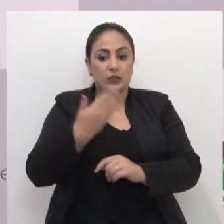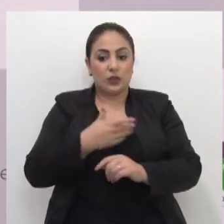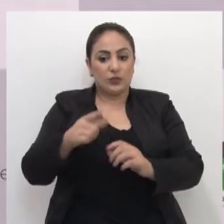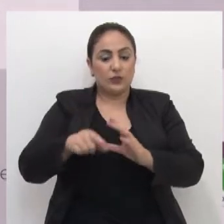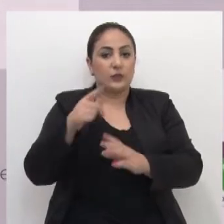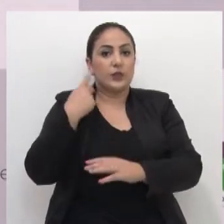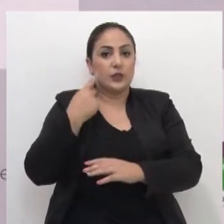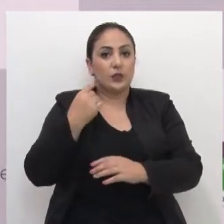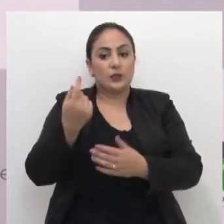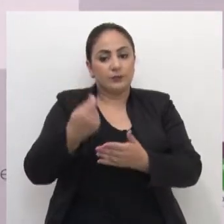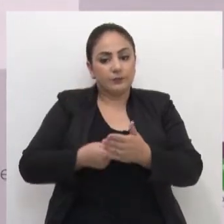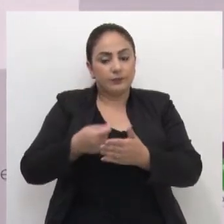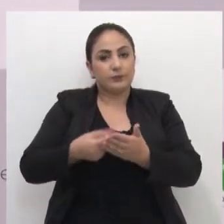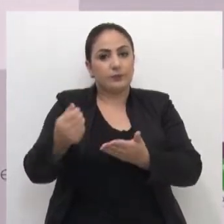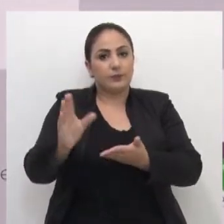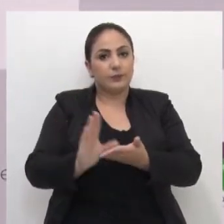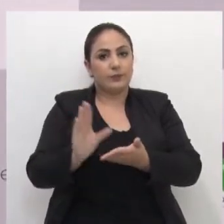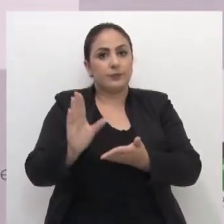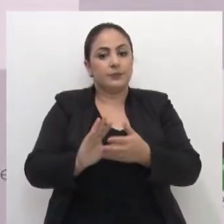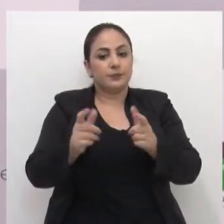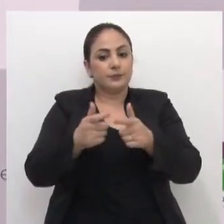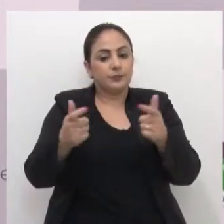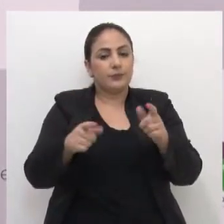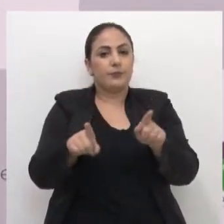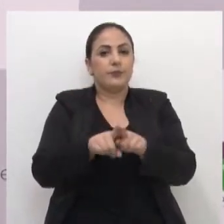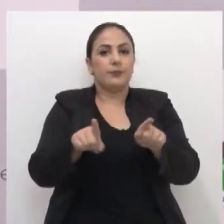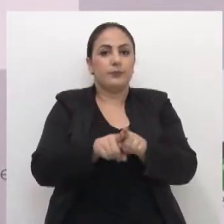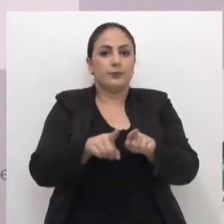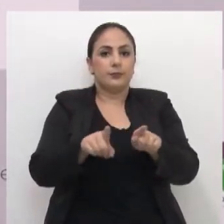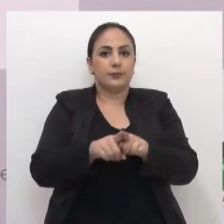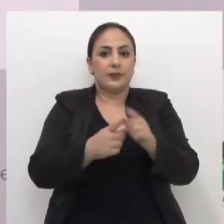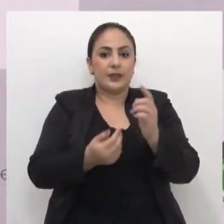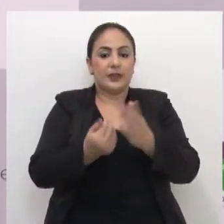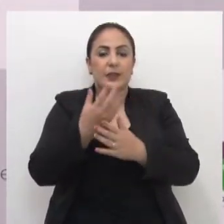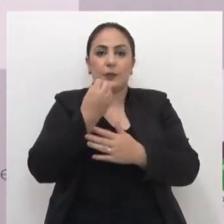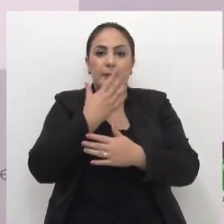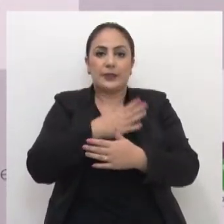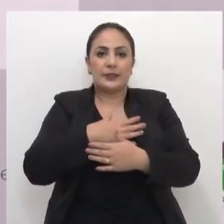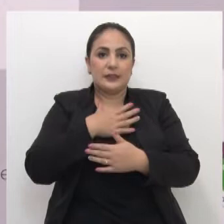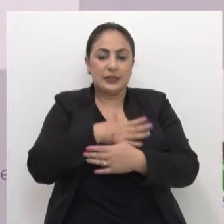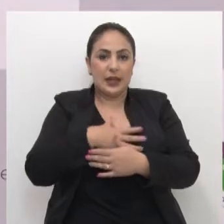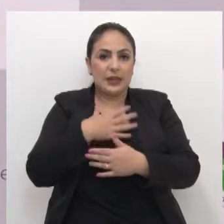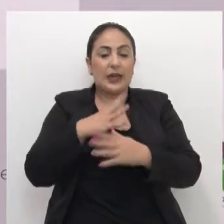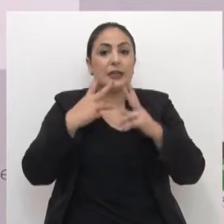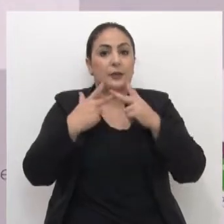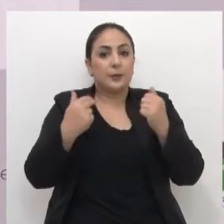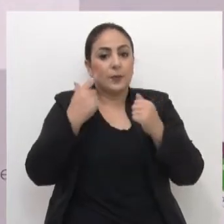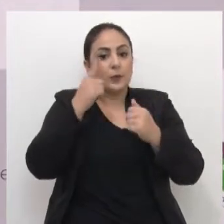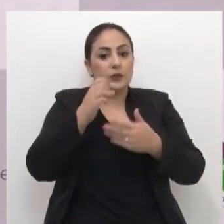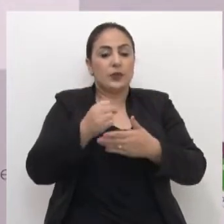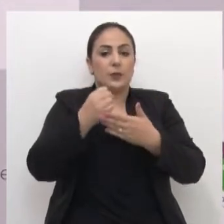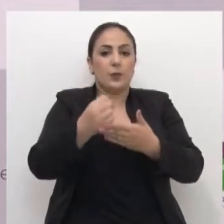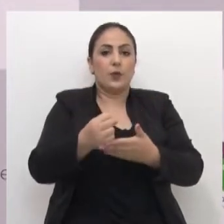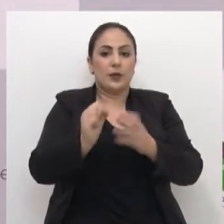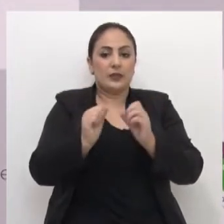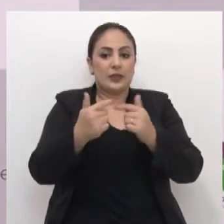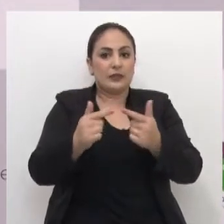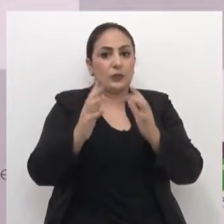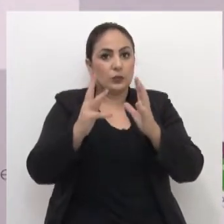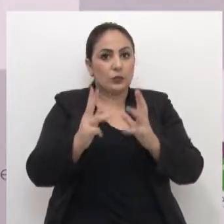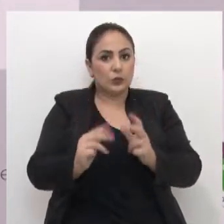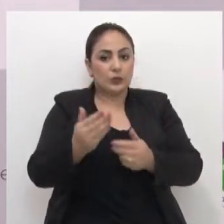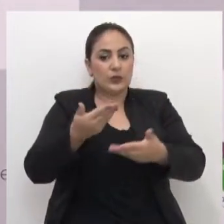mandato, buscar recursos, ampliar justamente. Foi criado o fundo do bem-estar animal para dar suporte